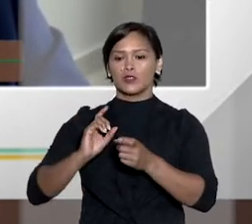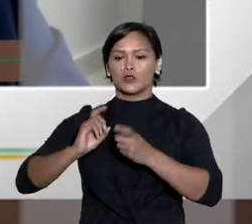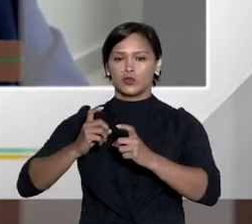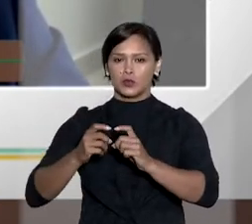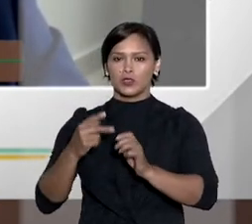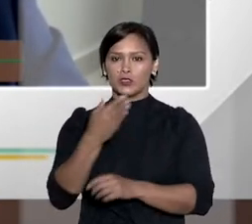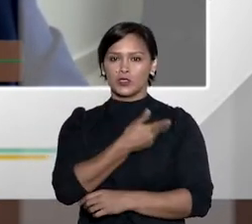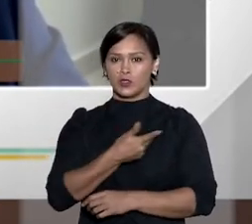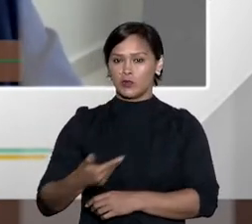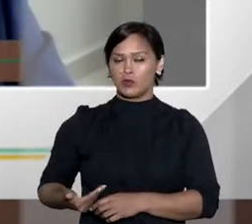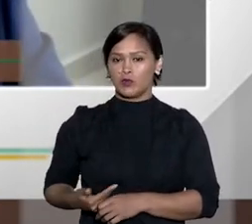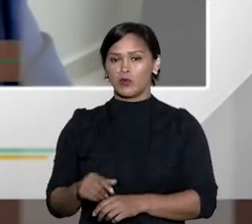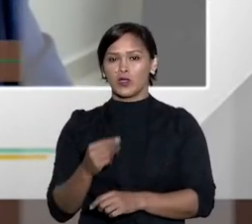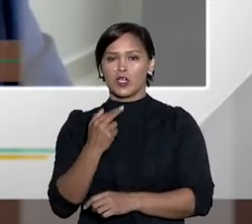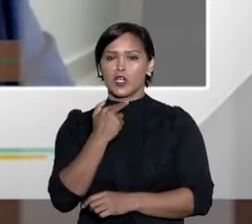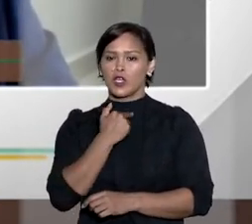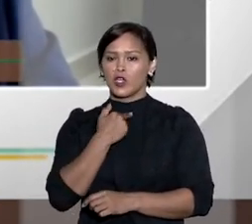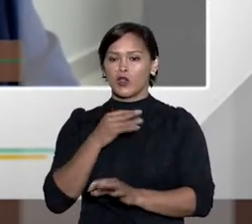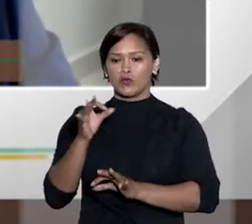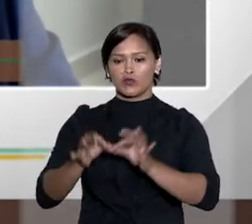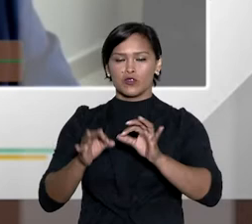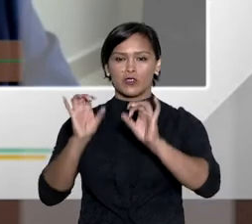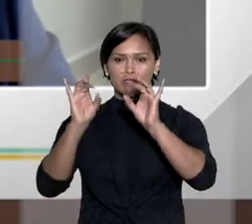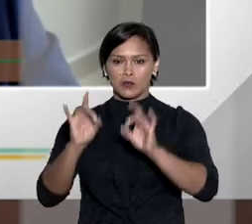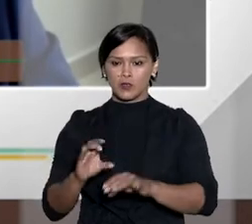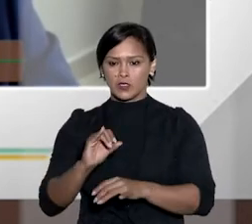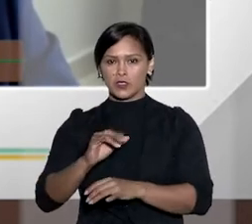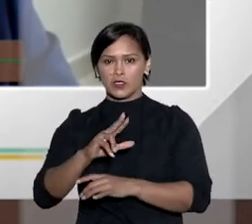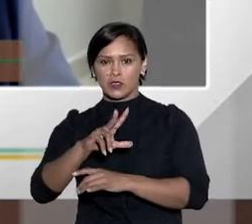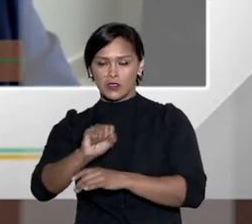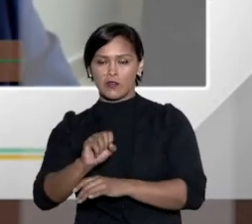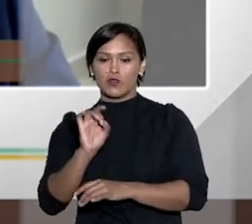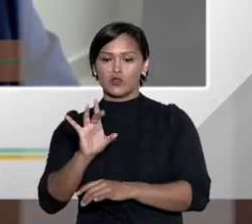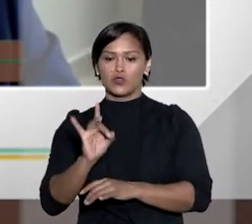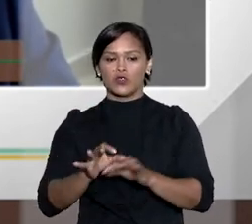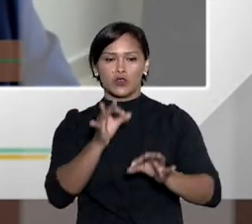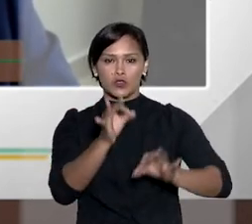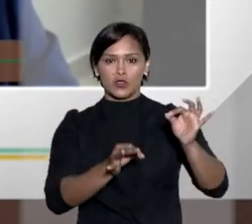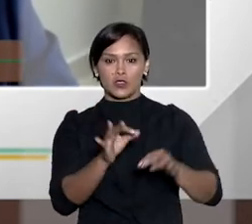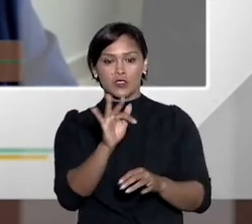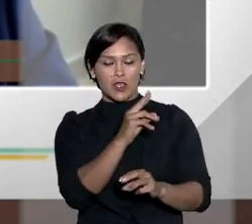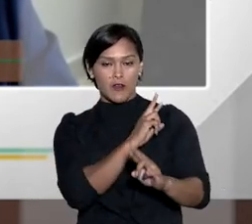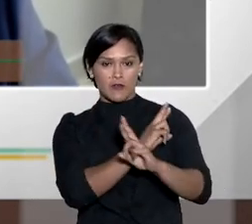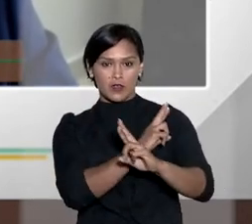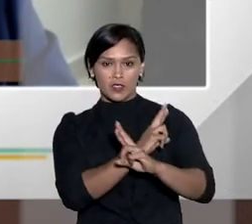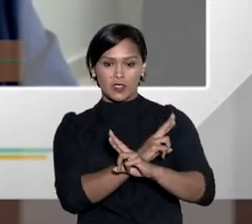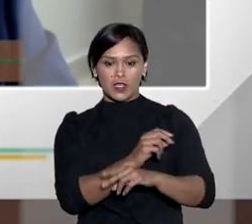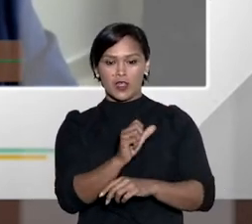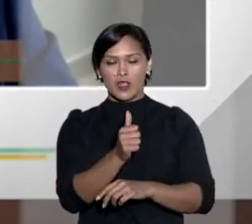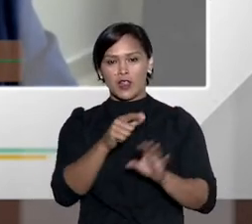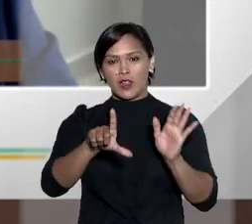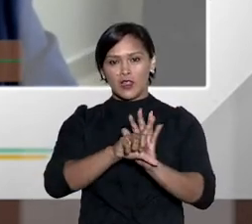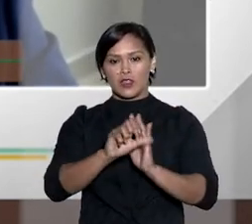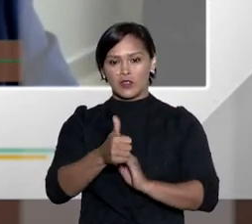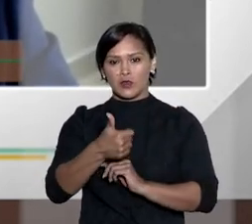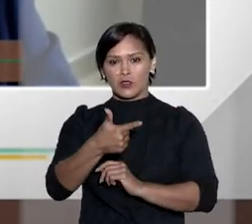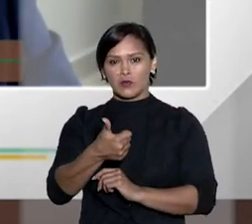pode no juizado especial cível, apenas no juizado especial fazendário, em 12.153, de 2009.